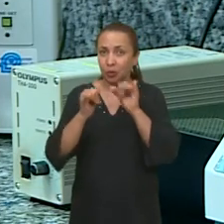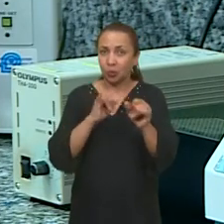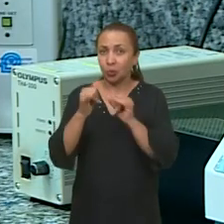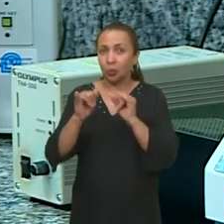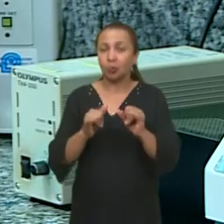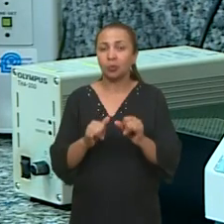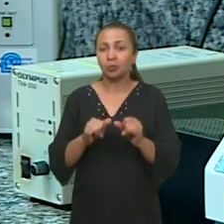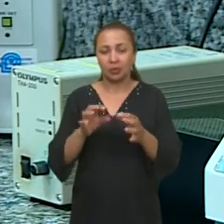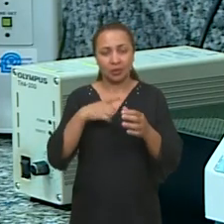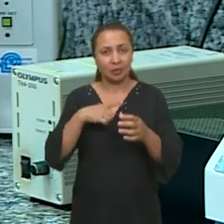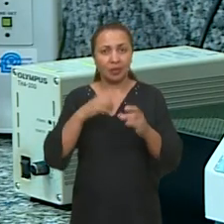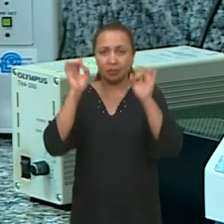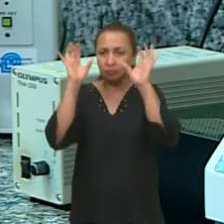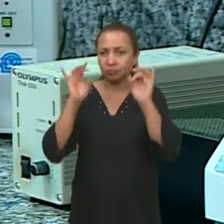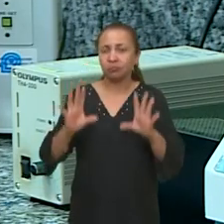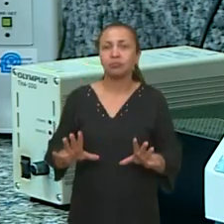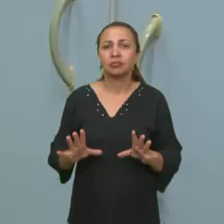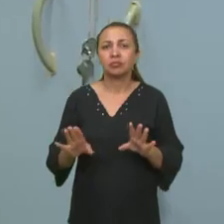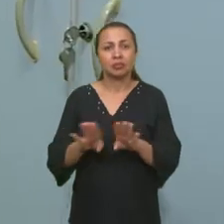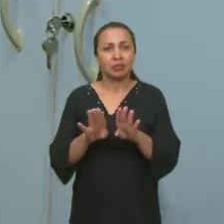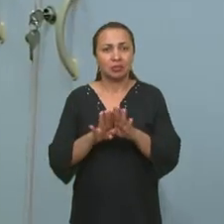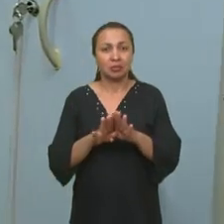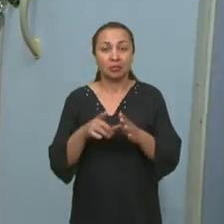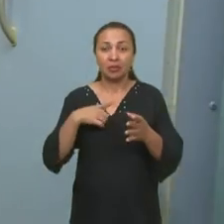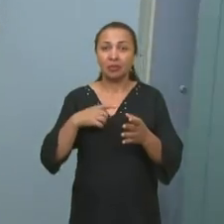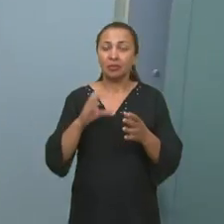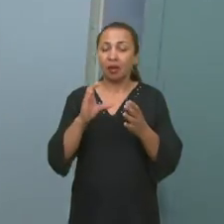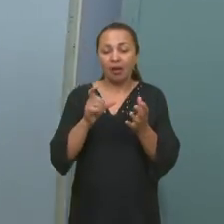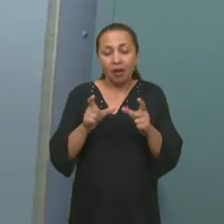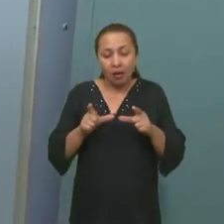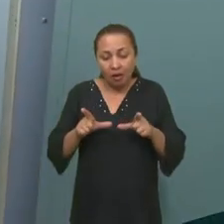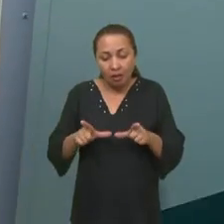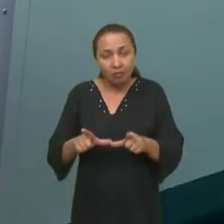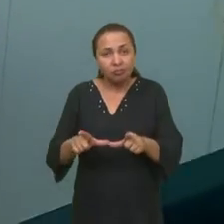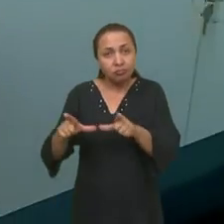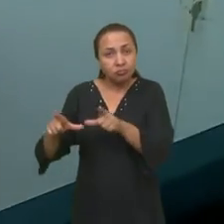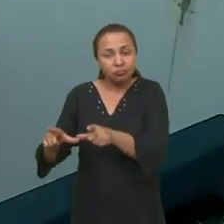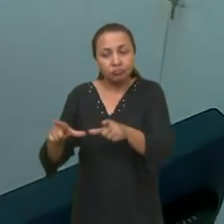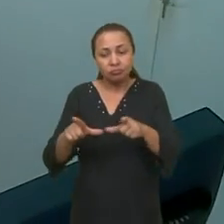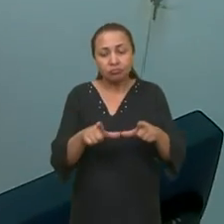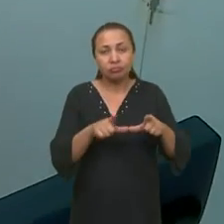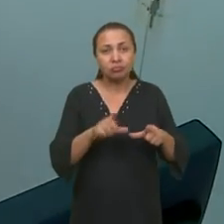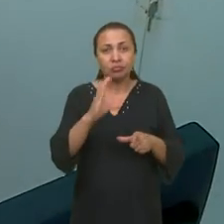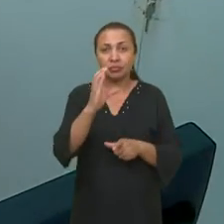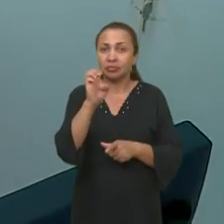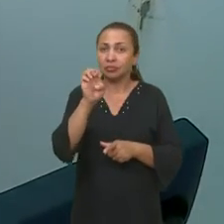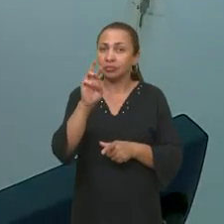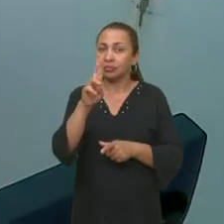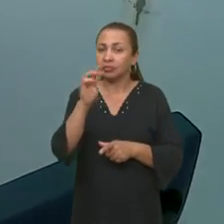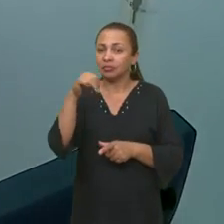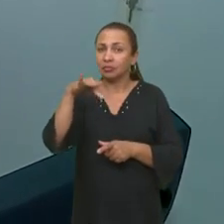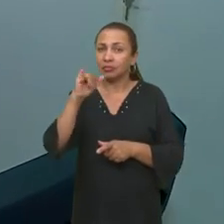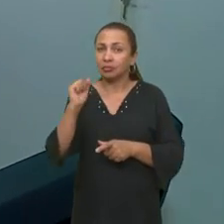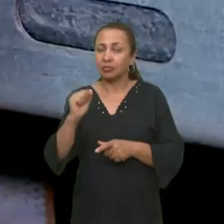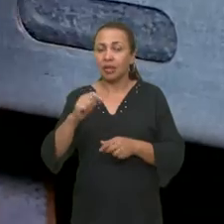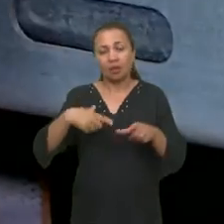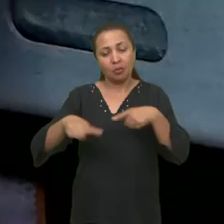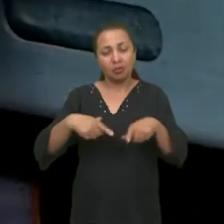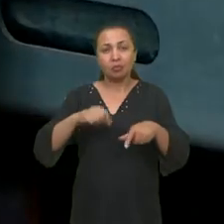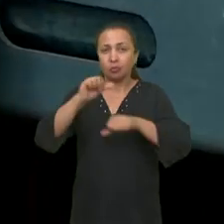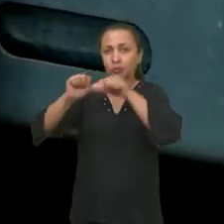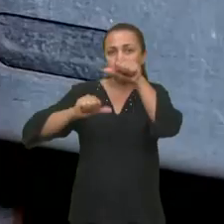eletrônica, também nessa linha de materiais especiais, e também as cerâmicas. Nosso trabalho é um trabalho de desenvolvimento,